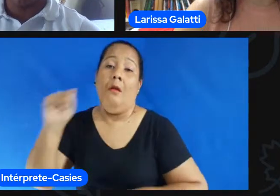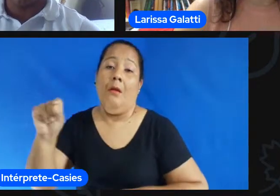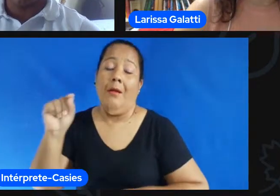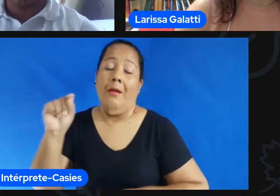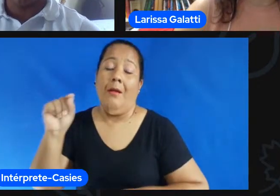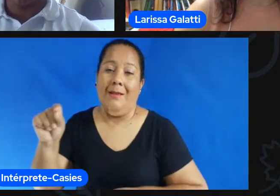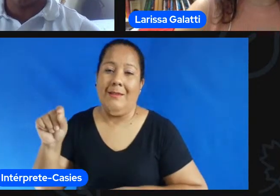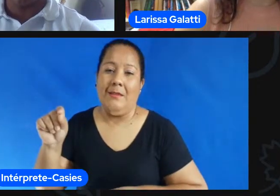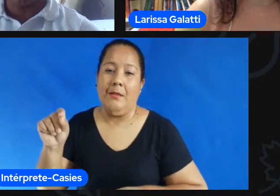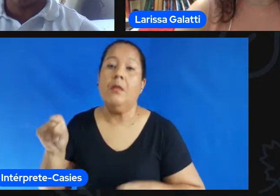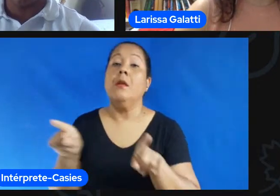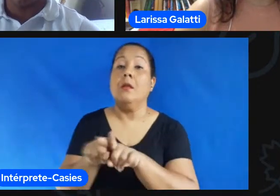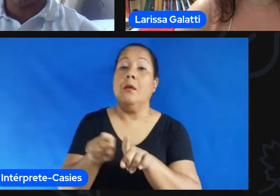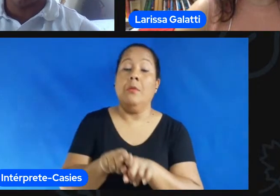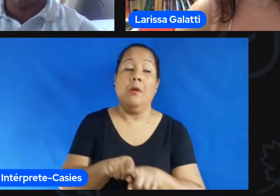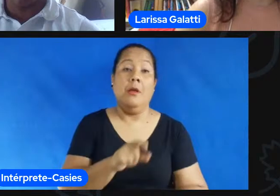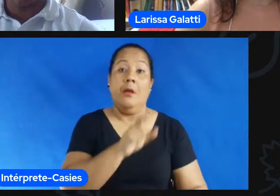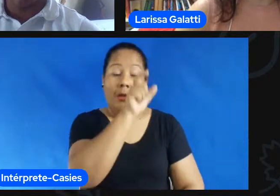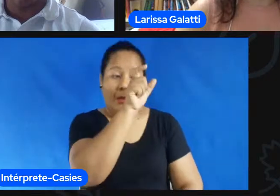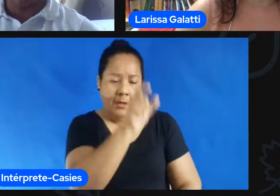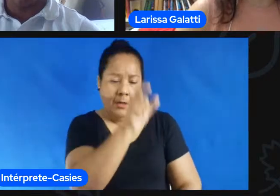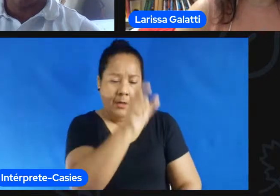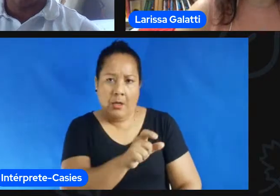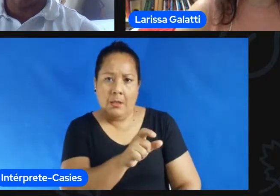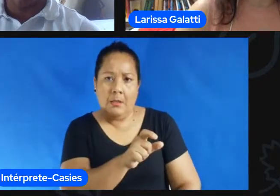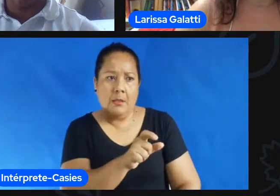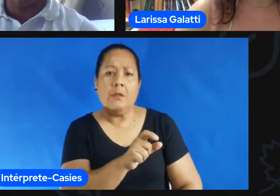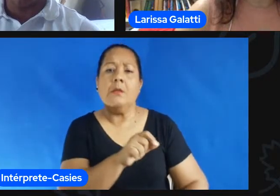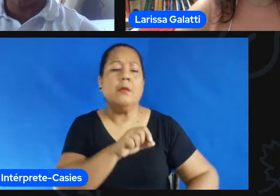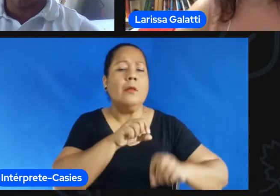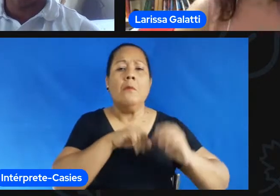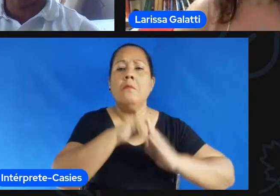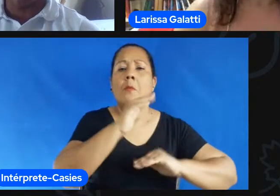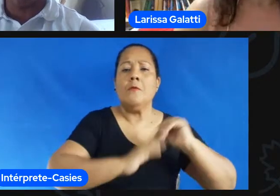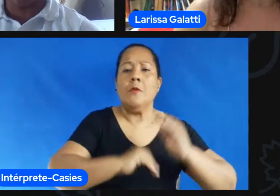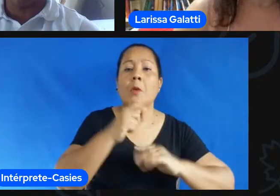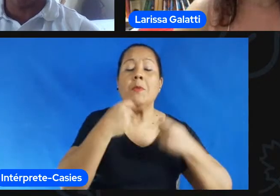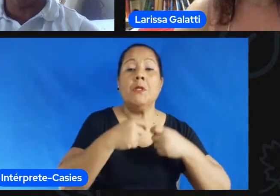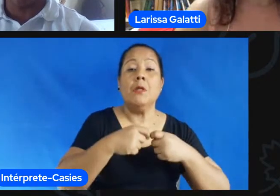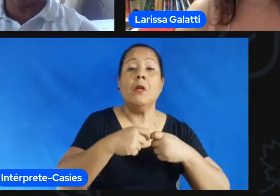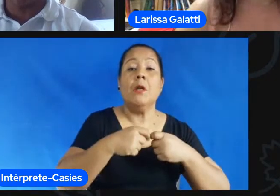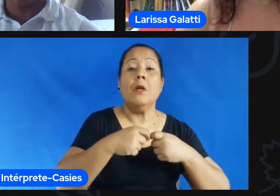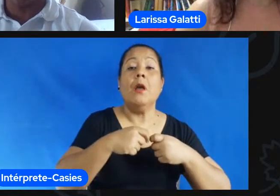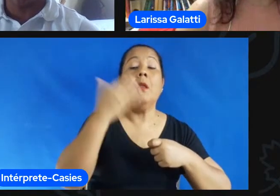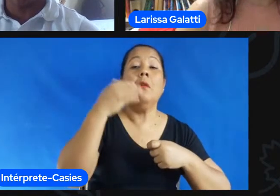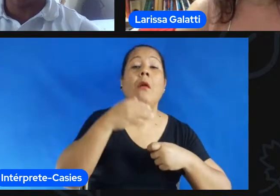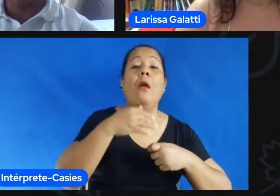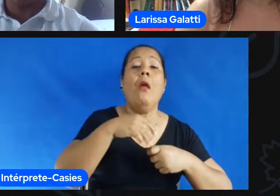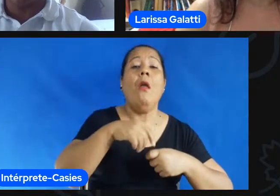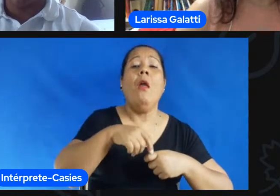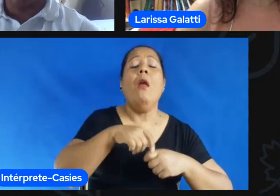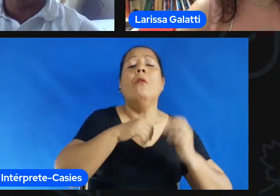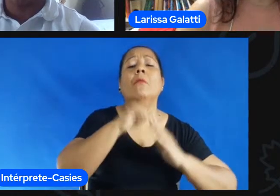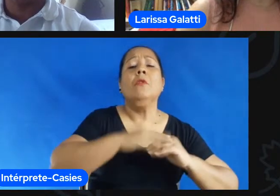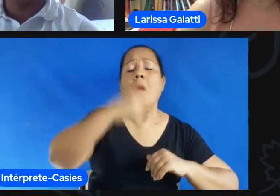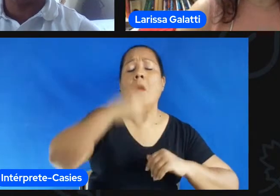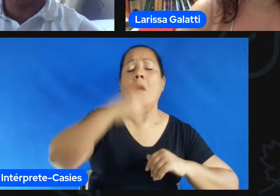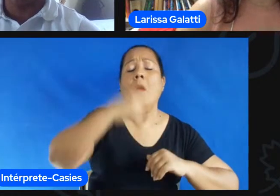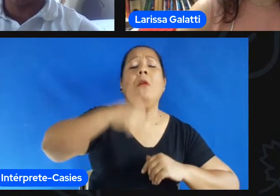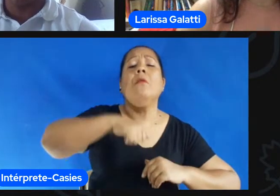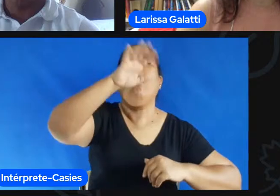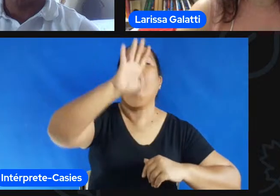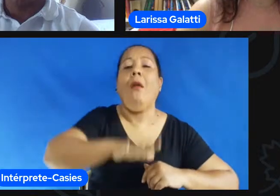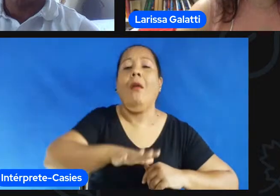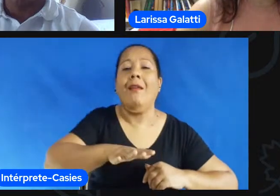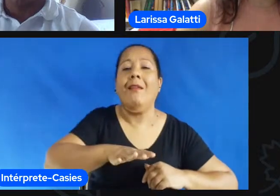como papel de educador a gente também tem essa responsabilidade intelectual né e além de estudar experimentar né se aquilo que eu